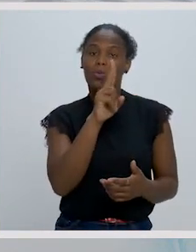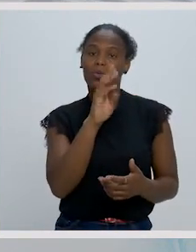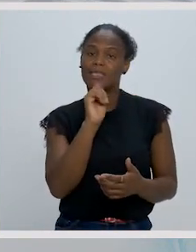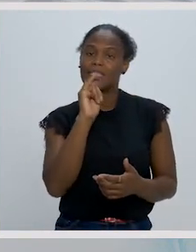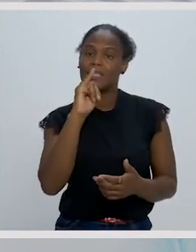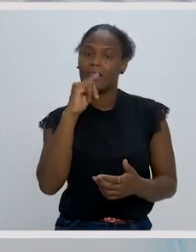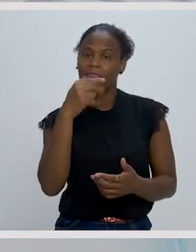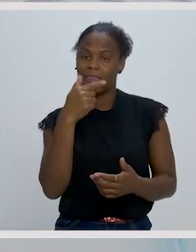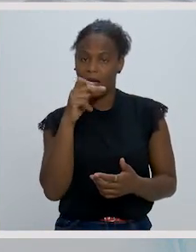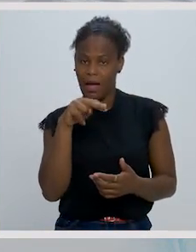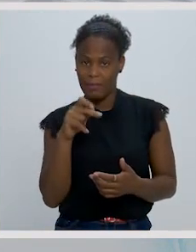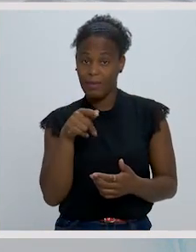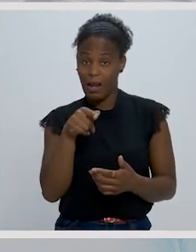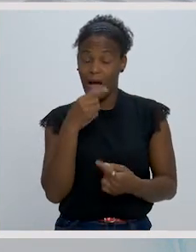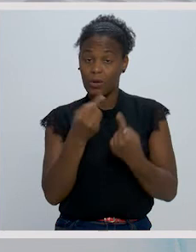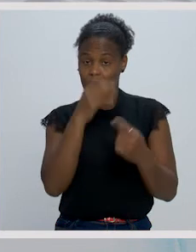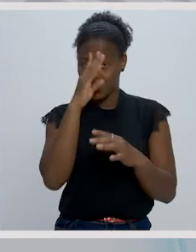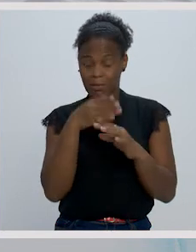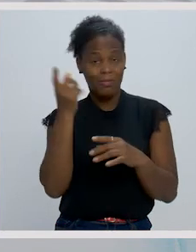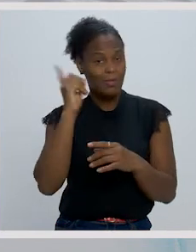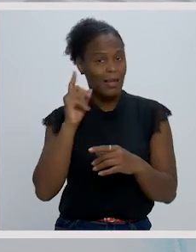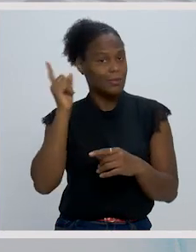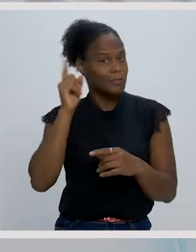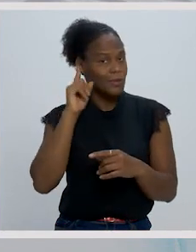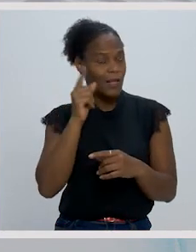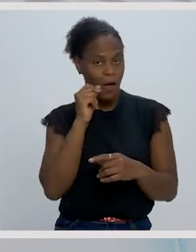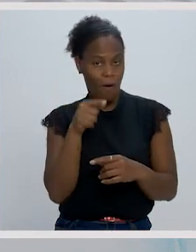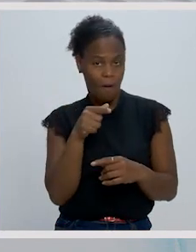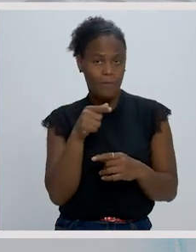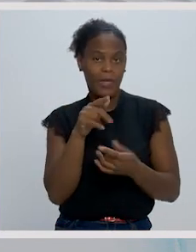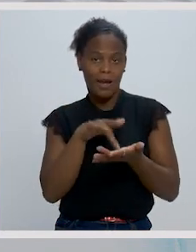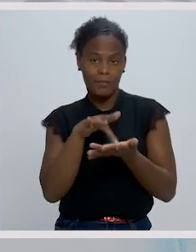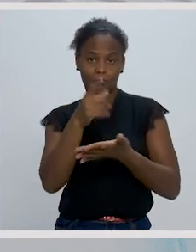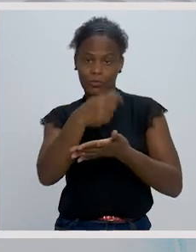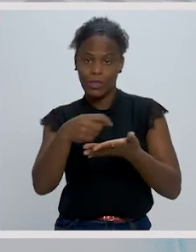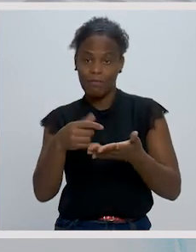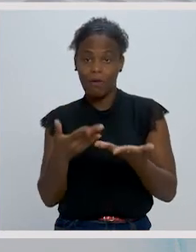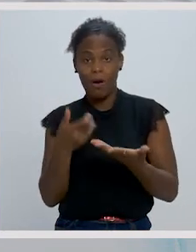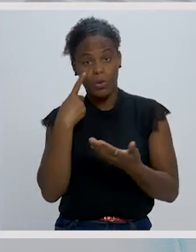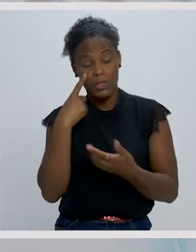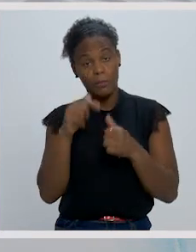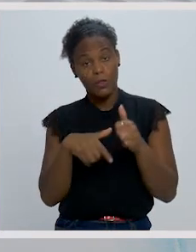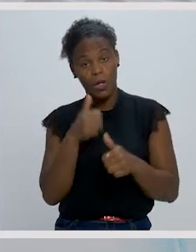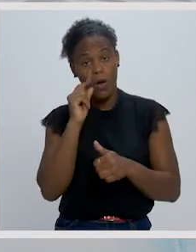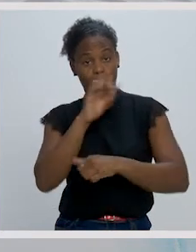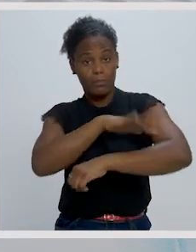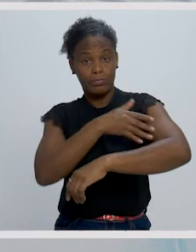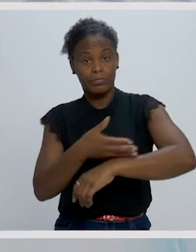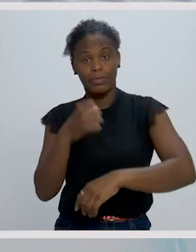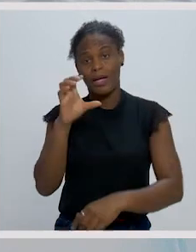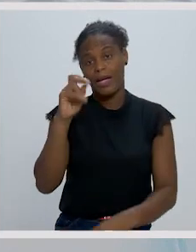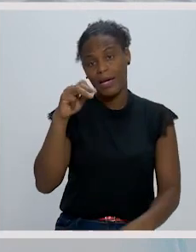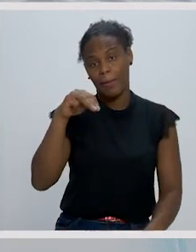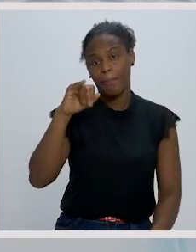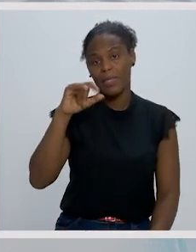dos factos e datas importantes deste autor. Passamos a conhecer melhor o poeta Camilo Pessanha.